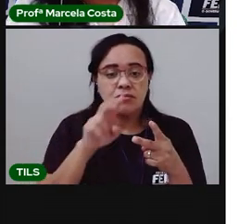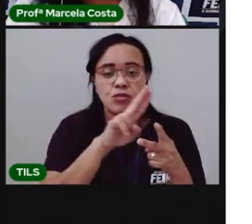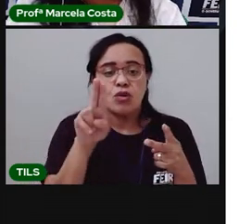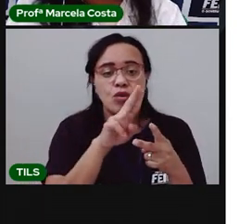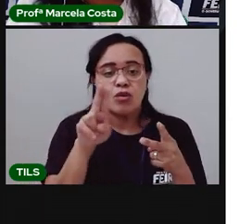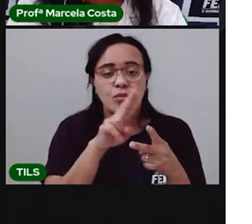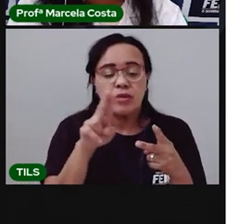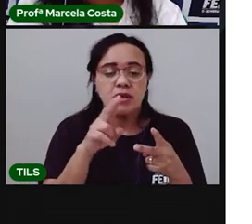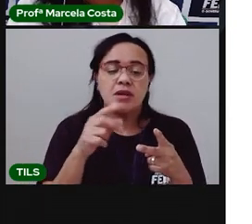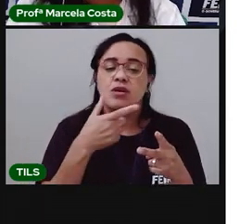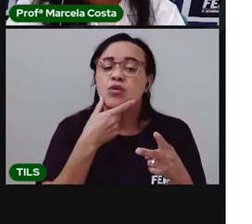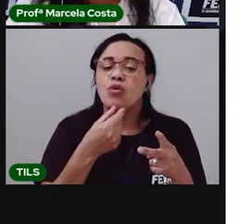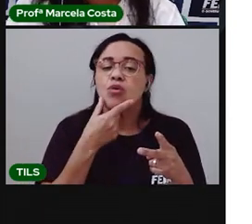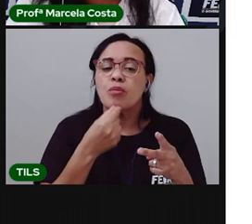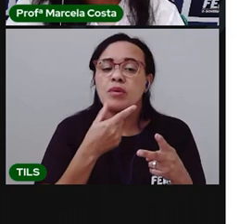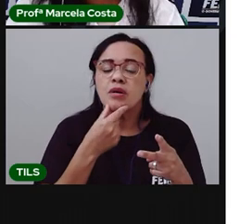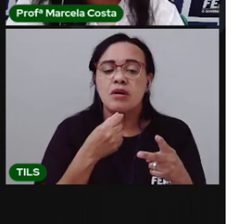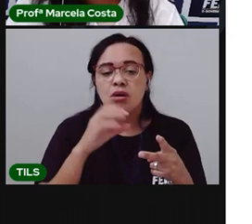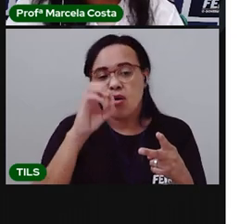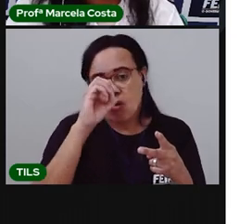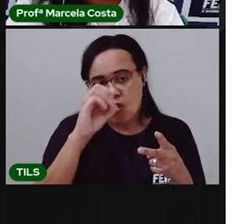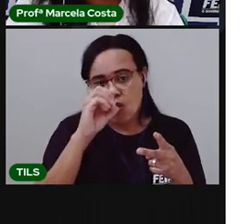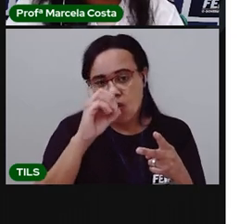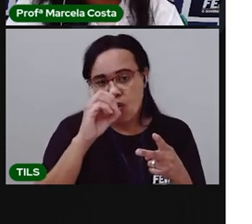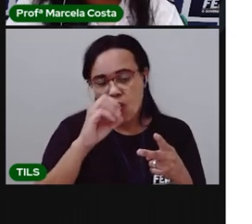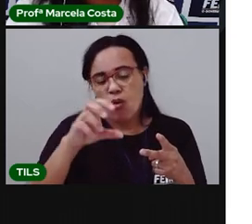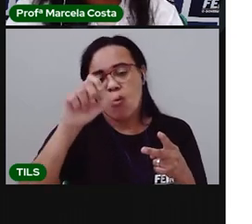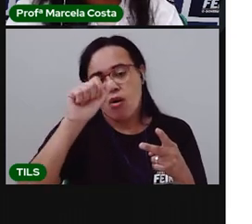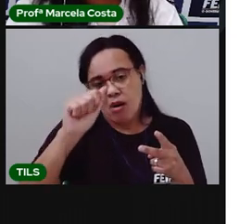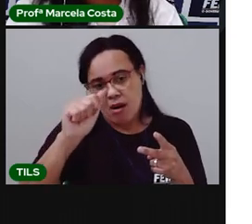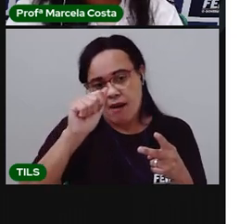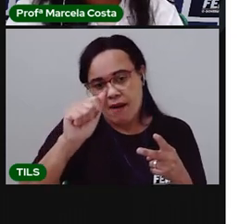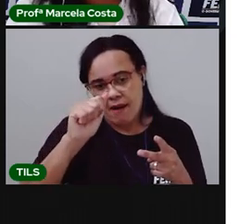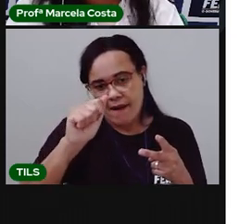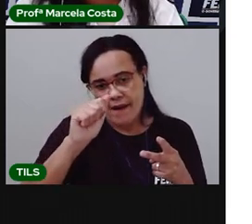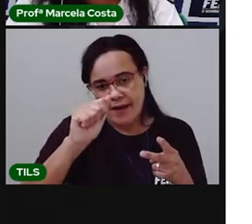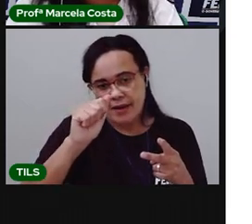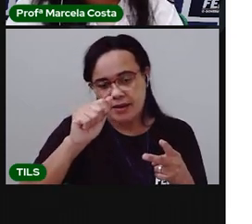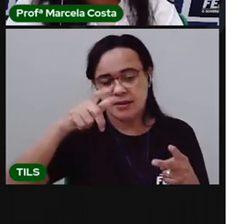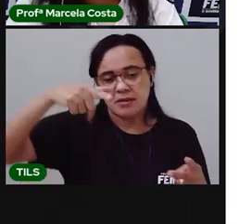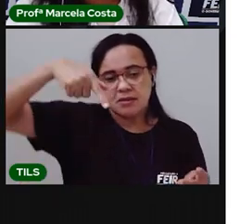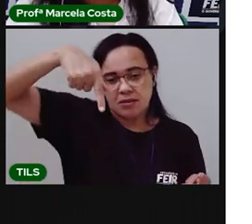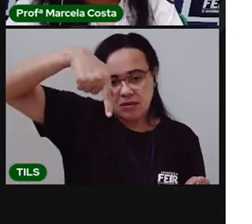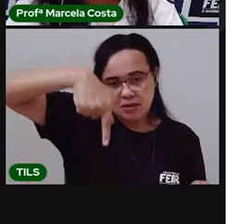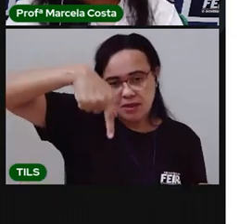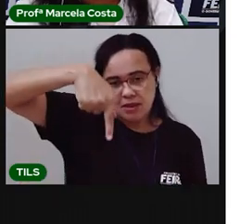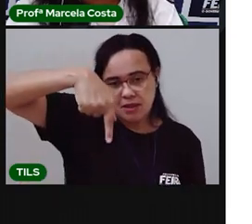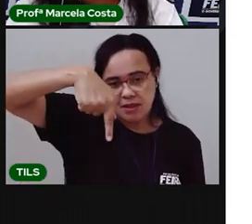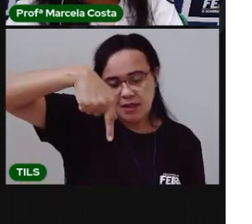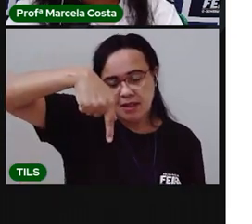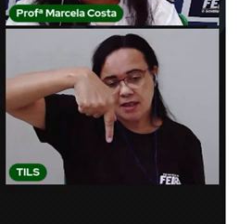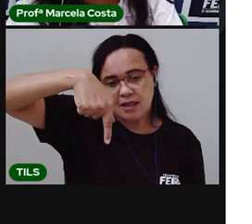O O, depois o A, depois o Q,